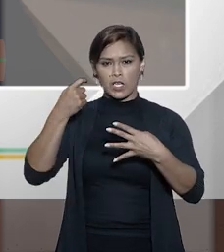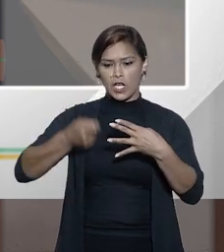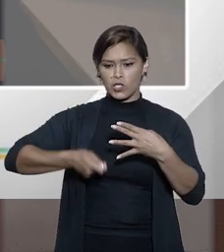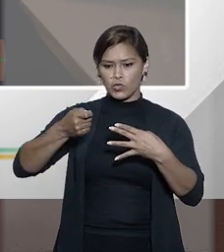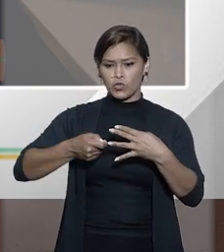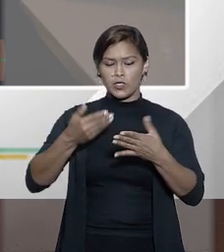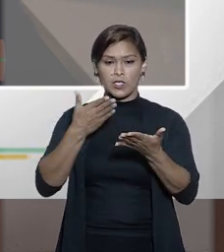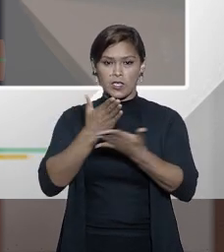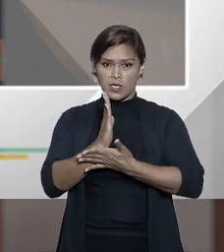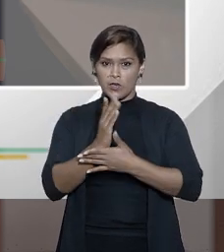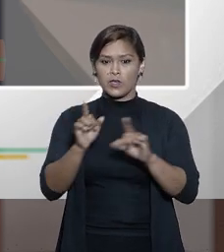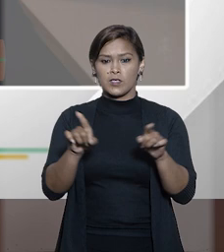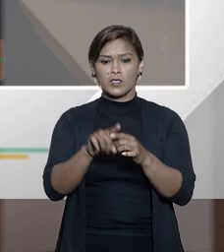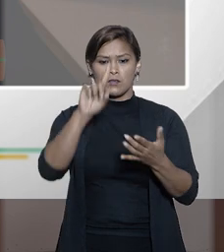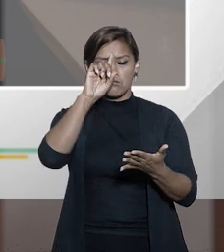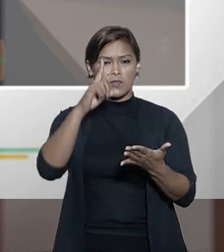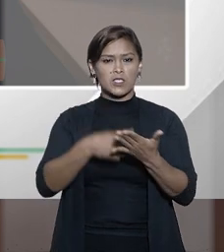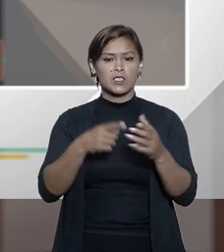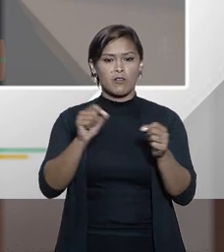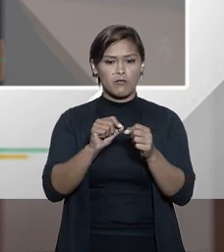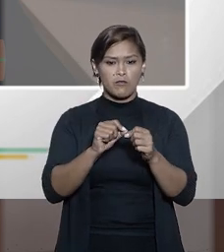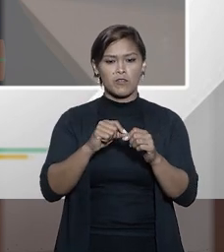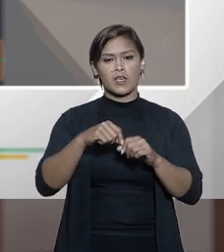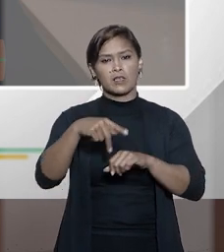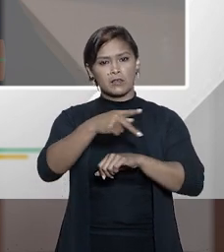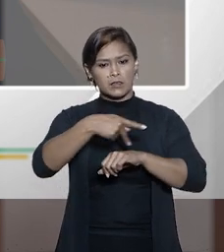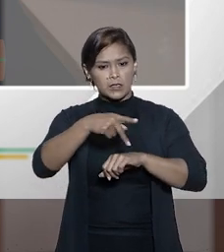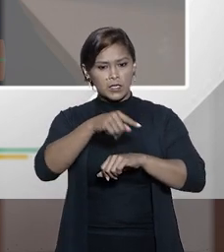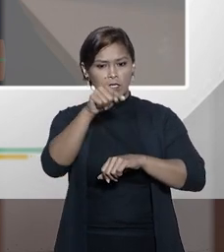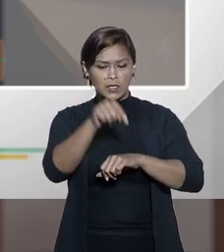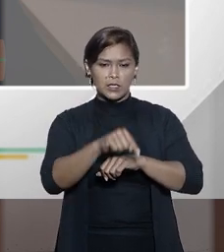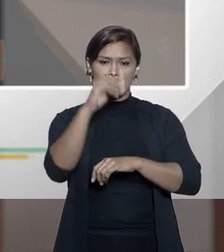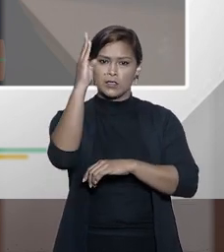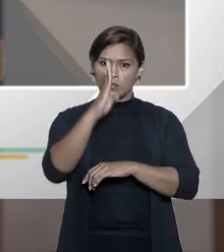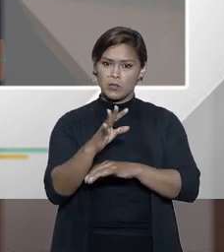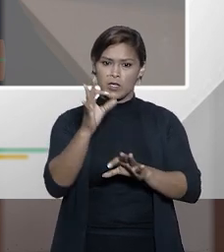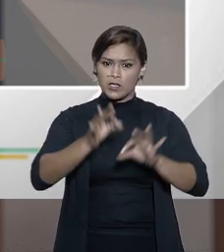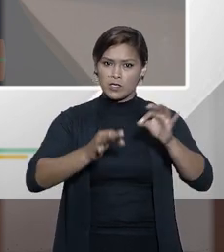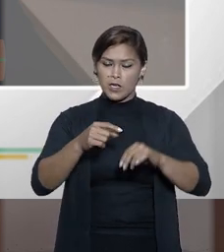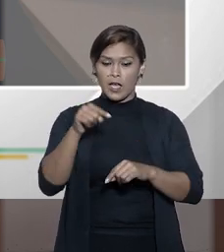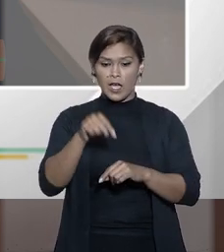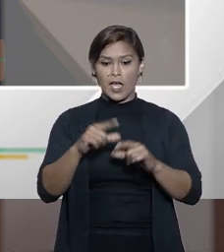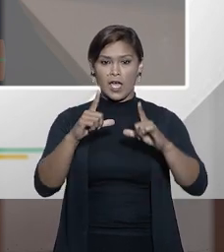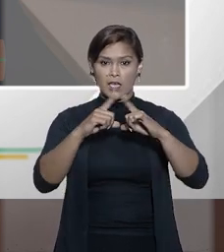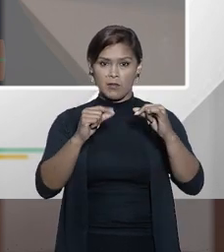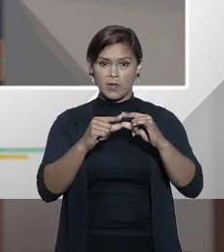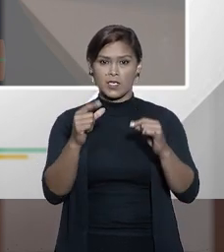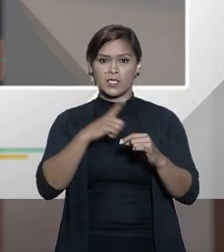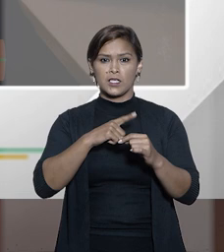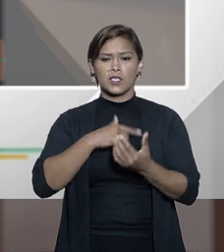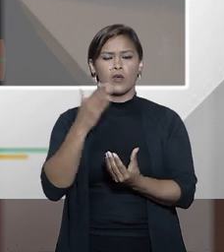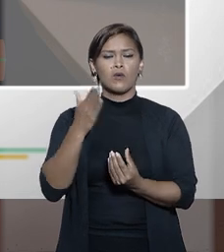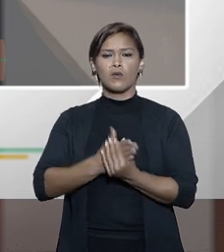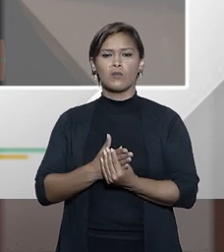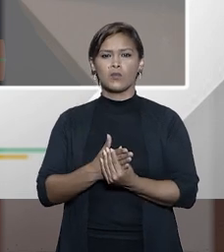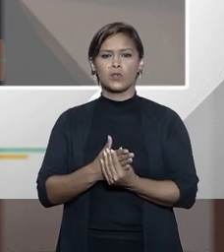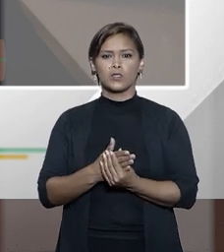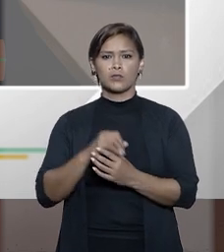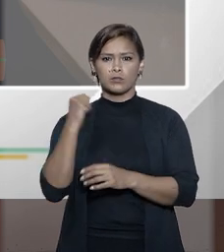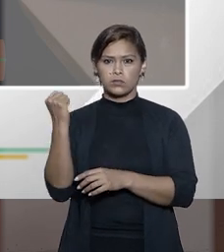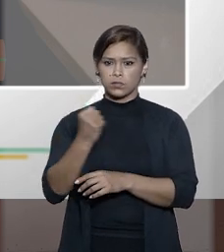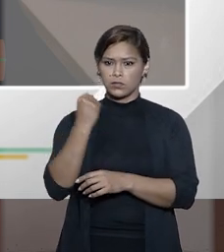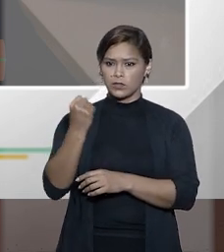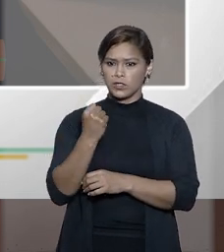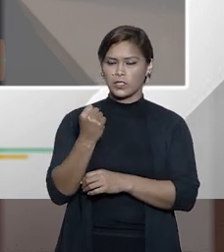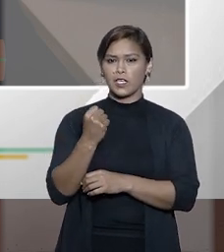estrangeira que reconheça decisões proferidas pela justiça brasileira porque aqui mesmo em Brasília existe um caso bem